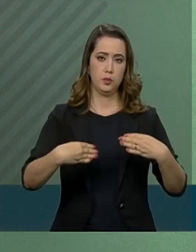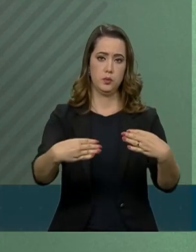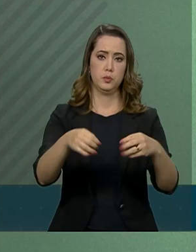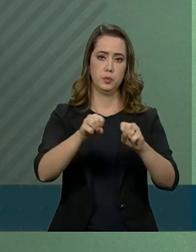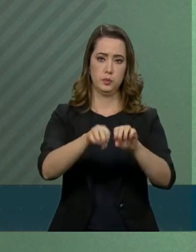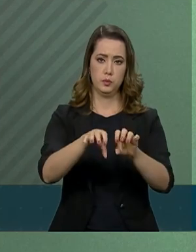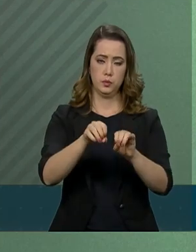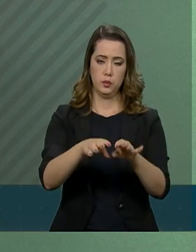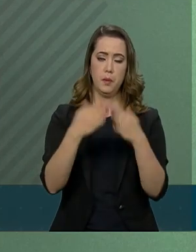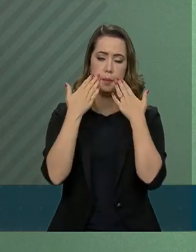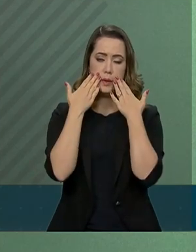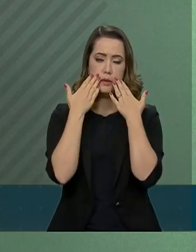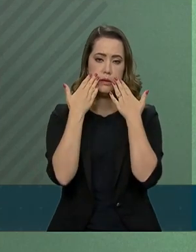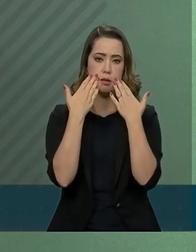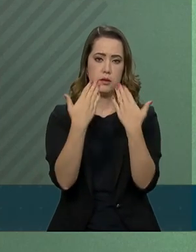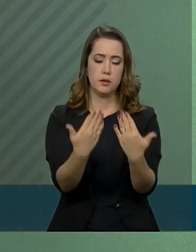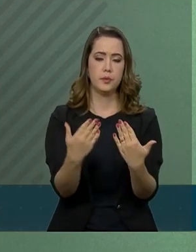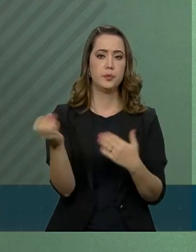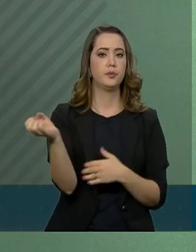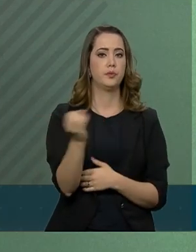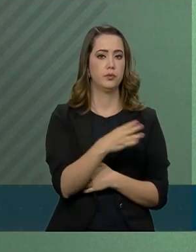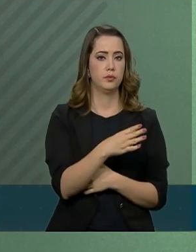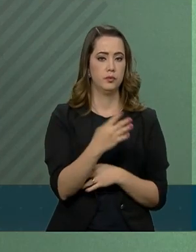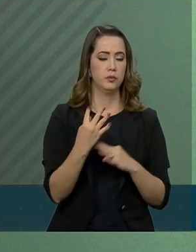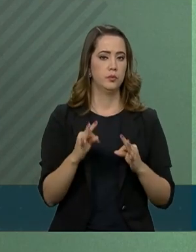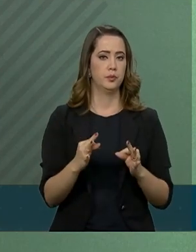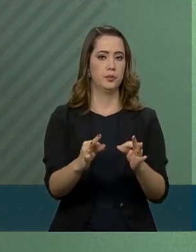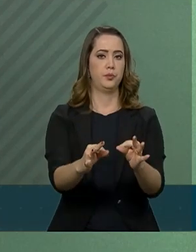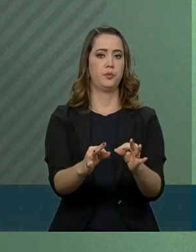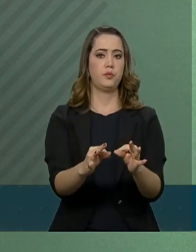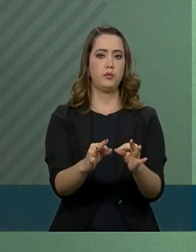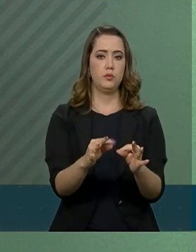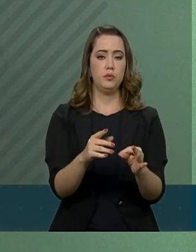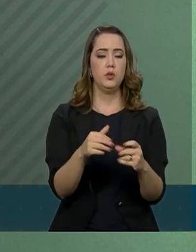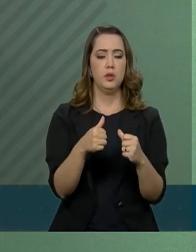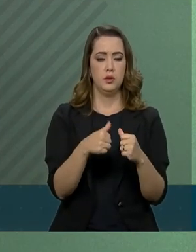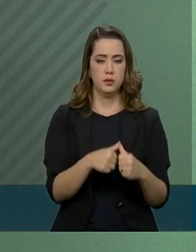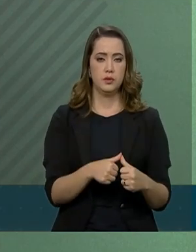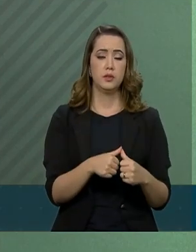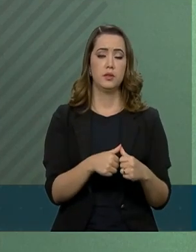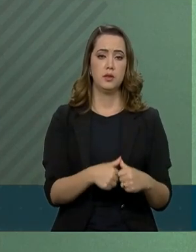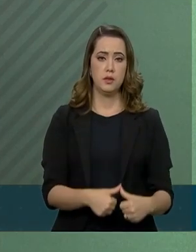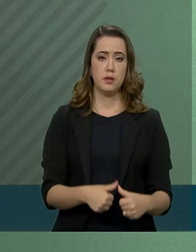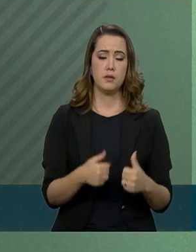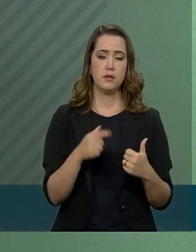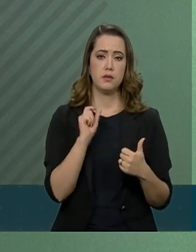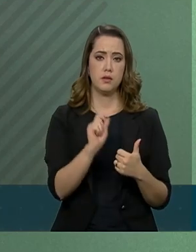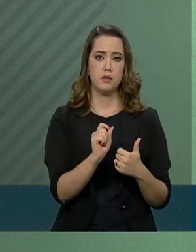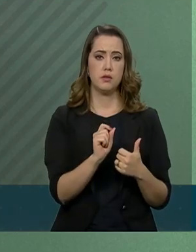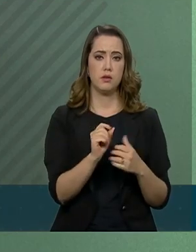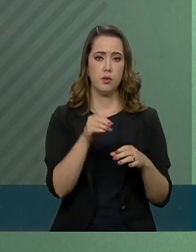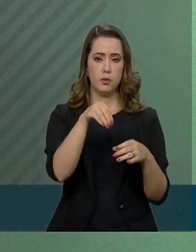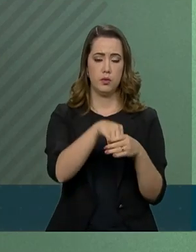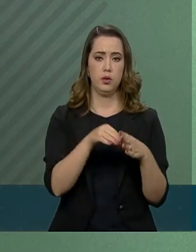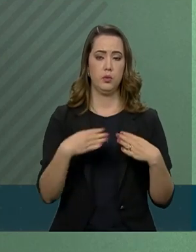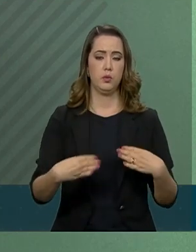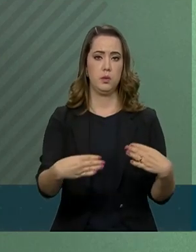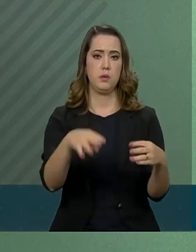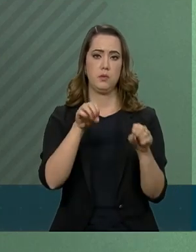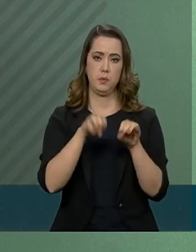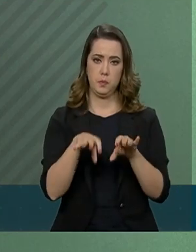incluindo a apresentação de inovações que estão sendo implementadas naquele ministério.